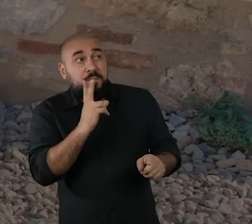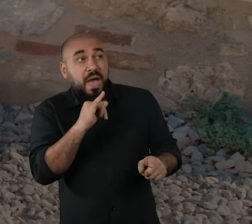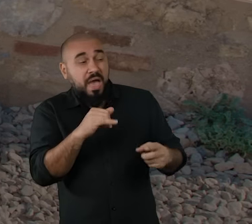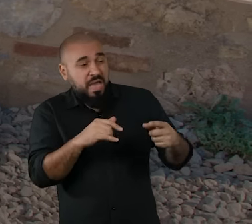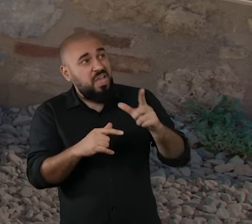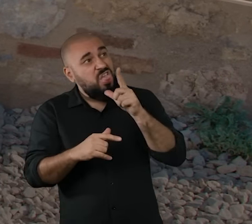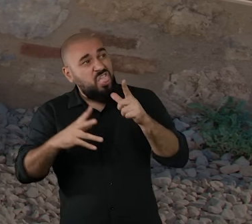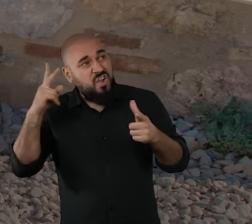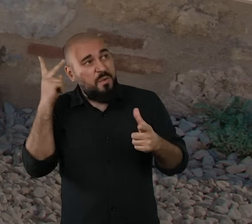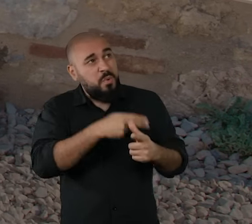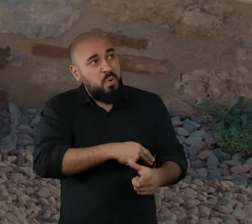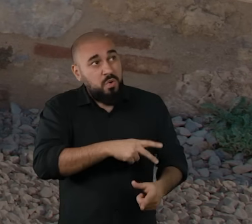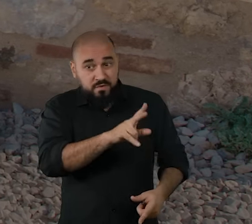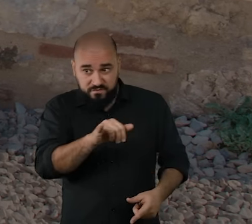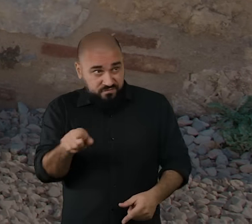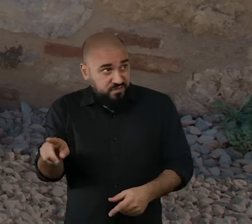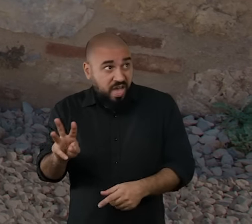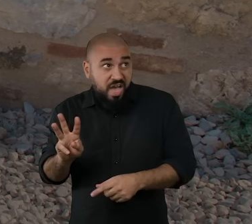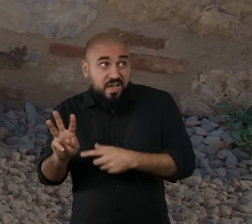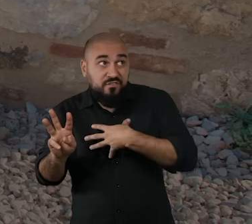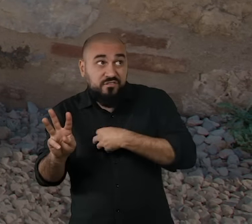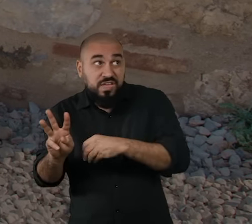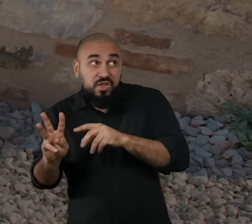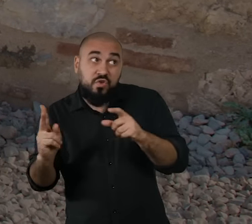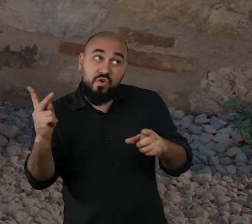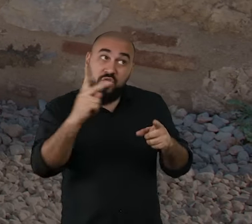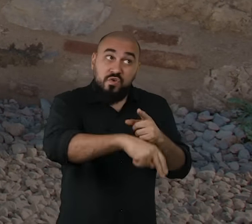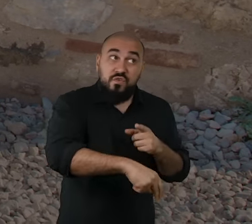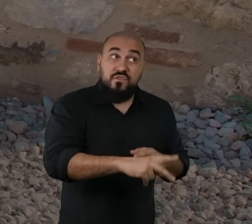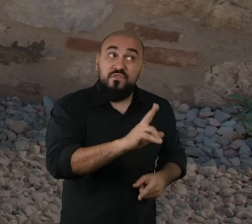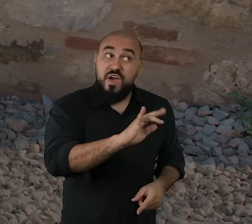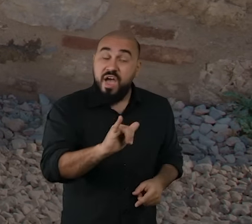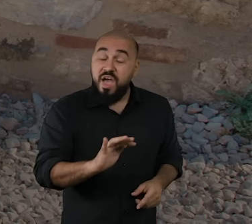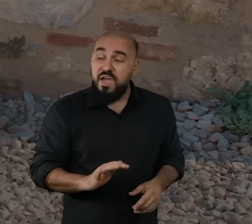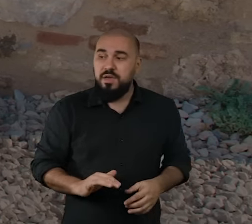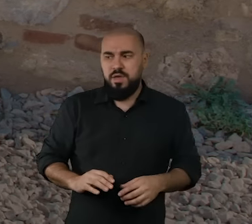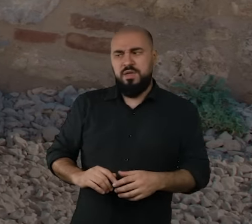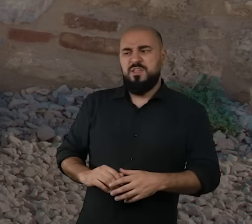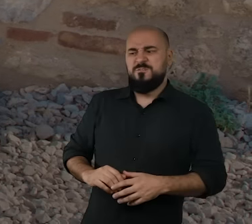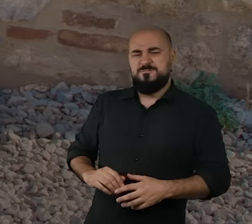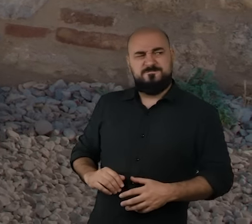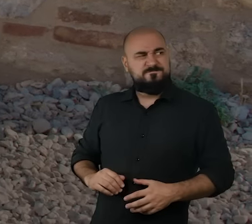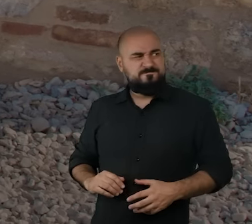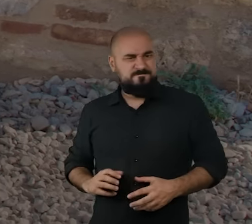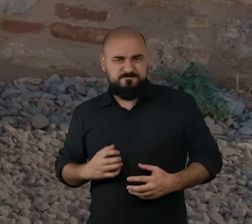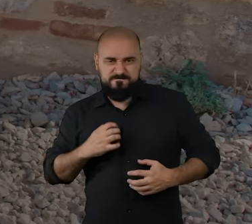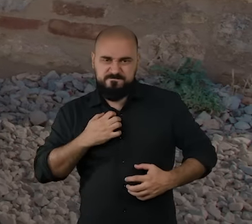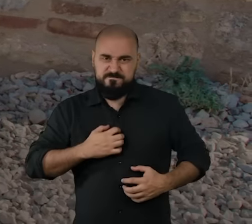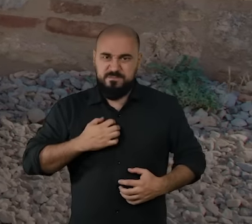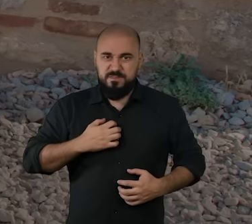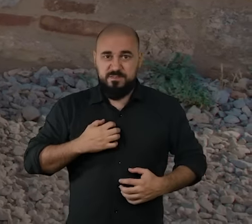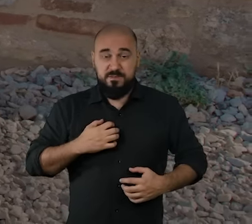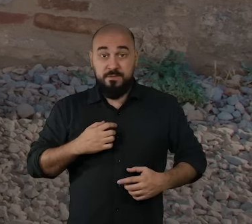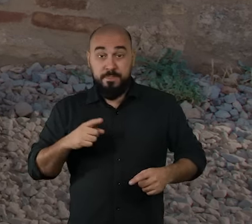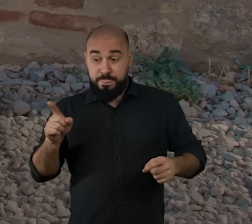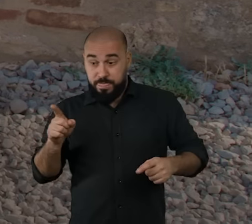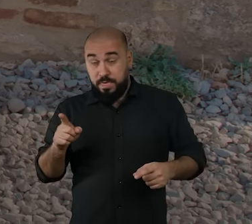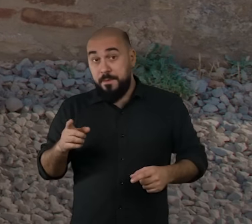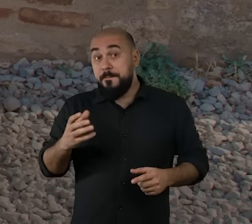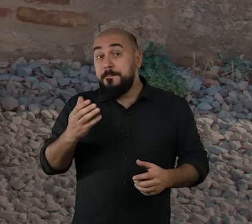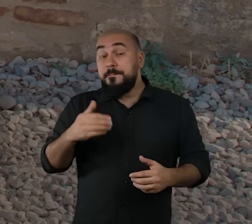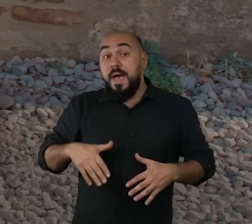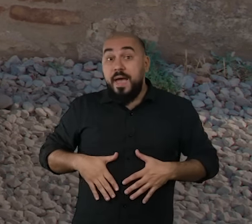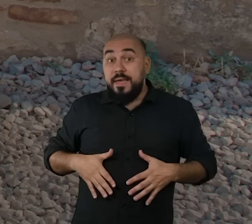E ele, tomado de ira, fez uma coisa diferente. Já que Uranos escondia todos os filhos na barriga de